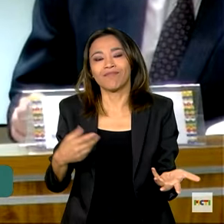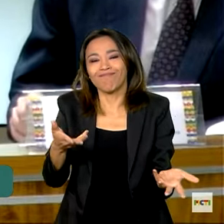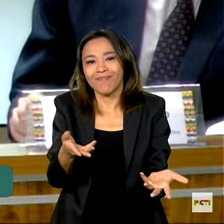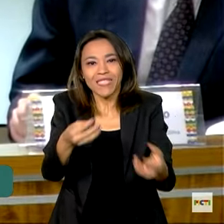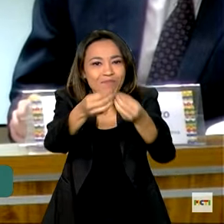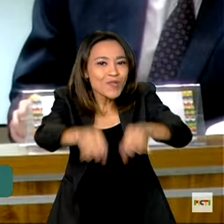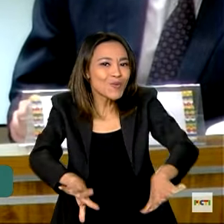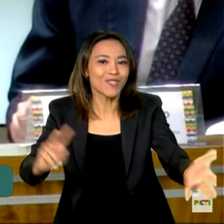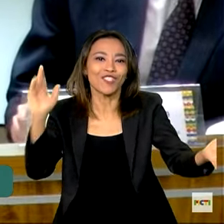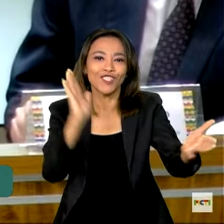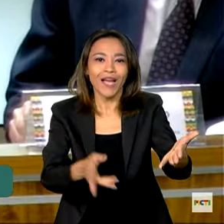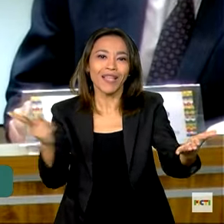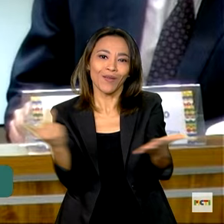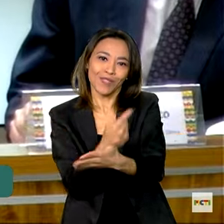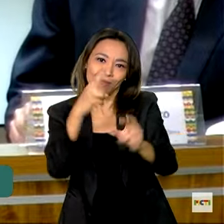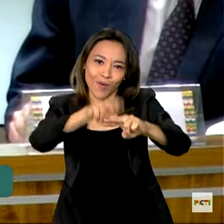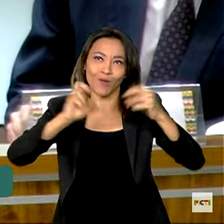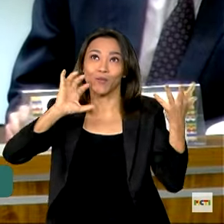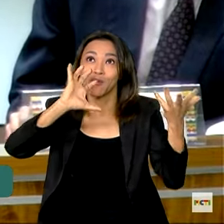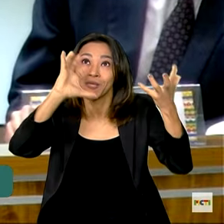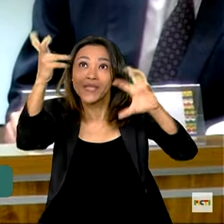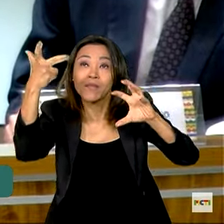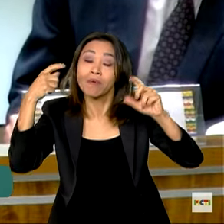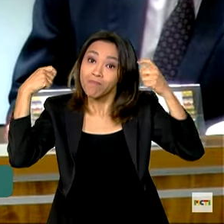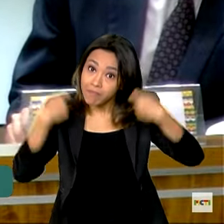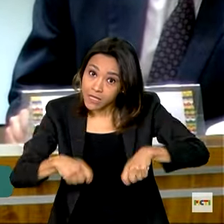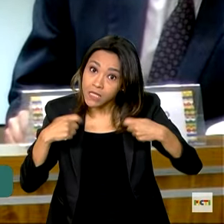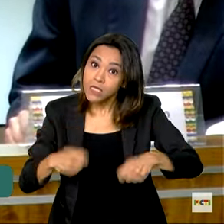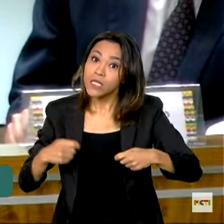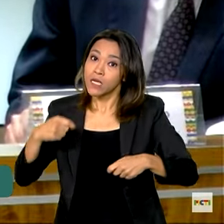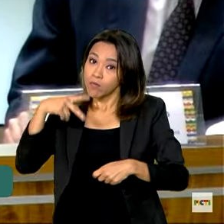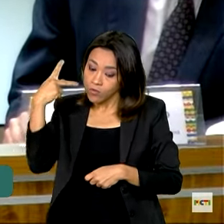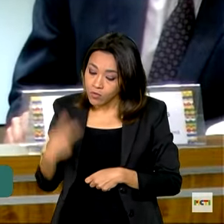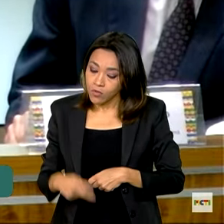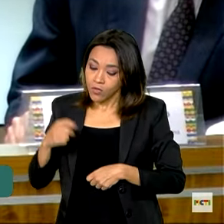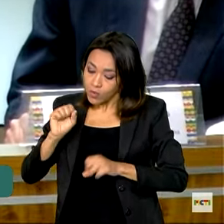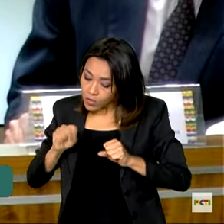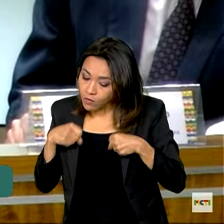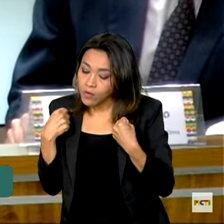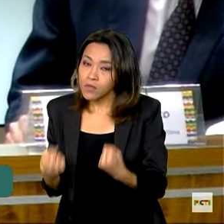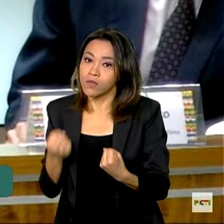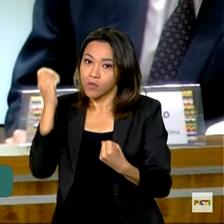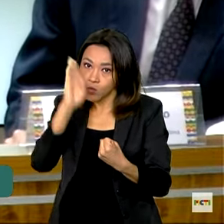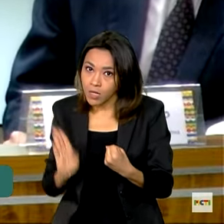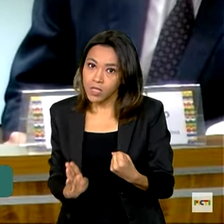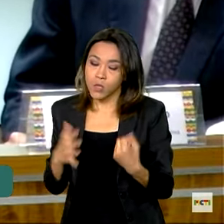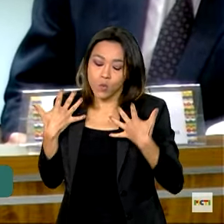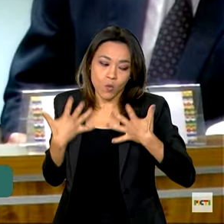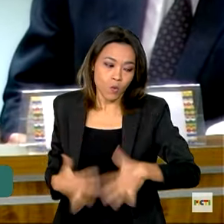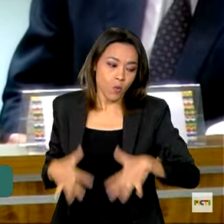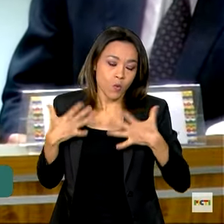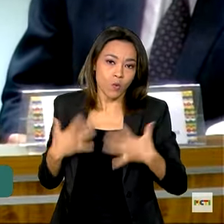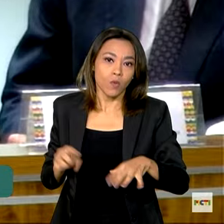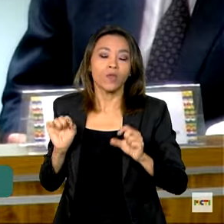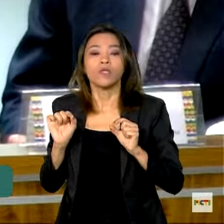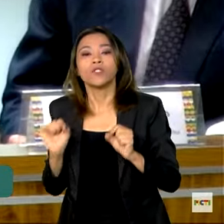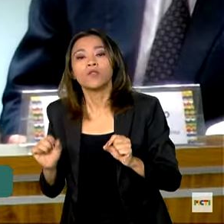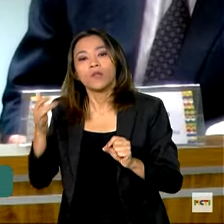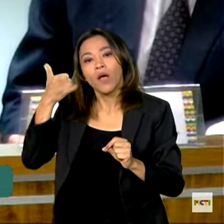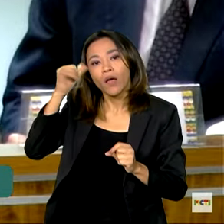em relação ao clima. o que a gente tem que fazer é um esforço muito grande de mitigação